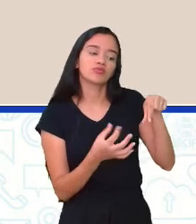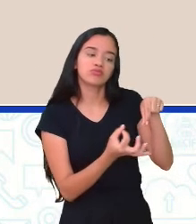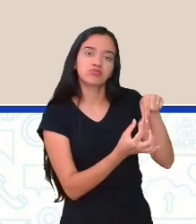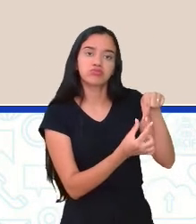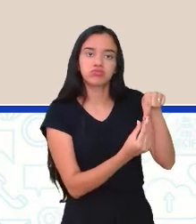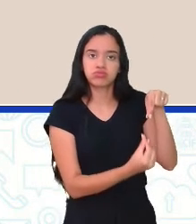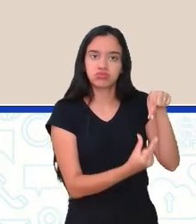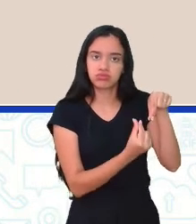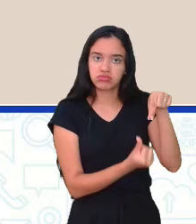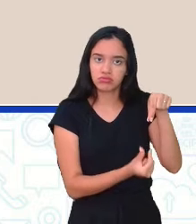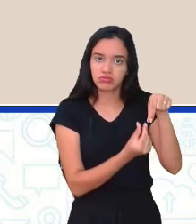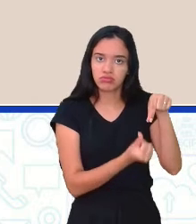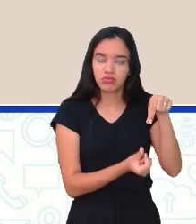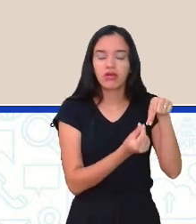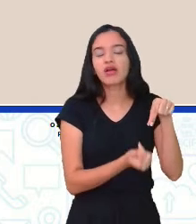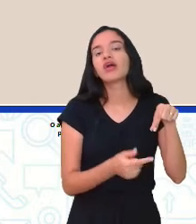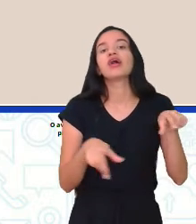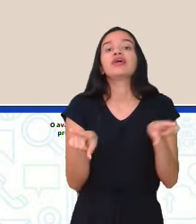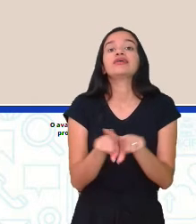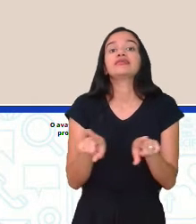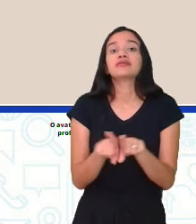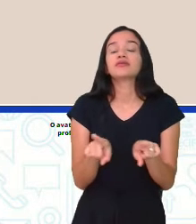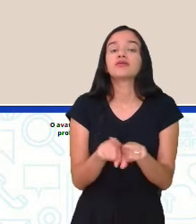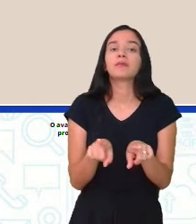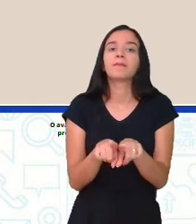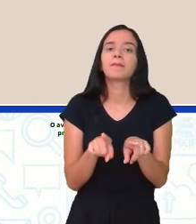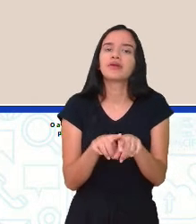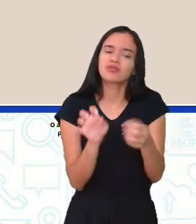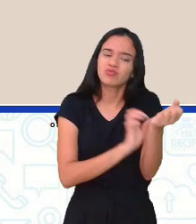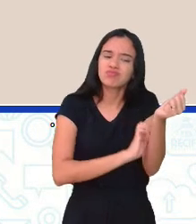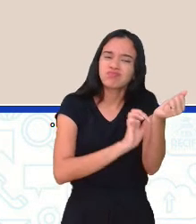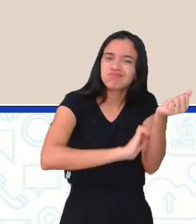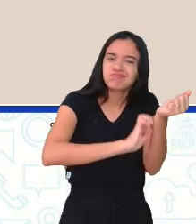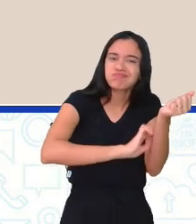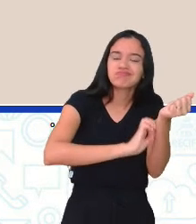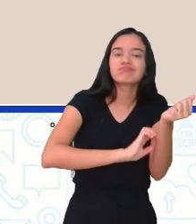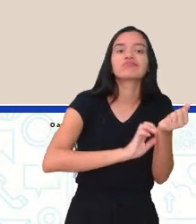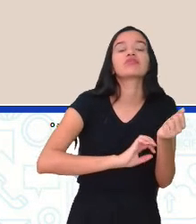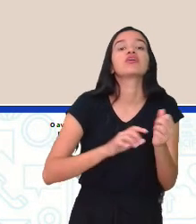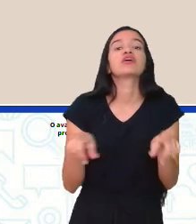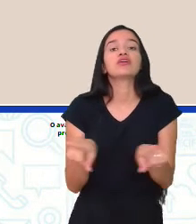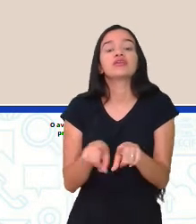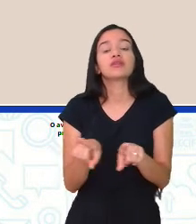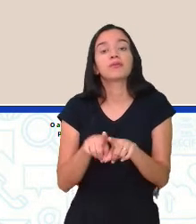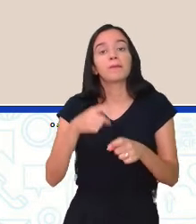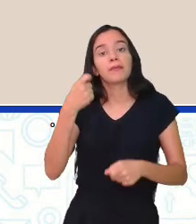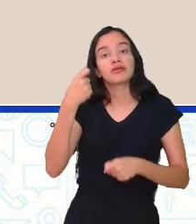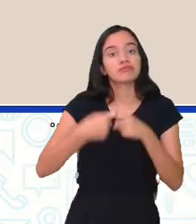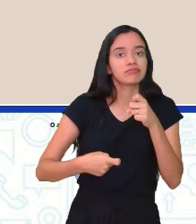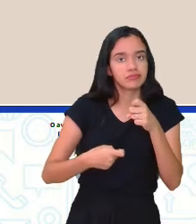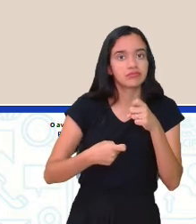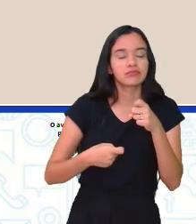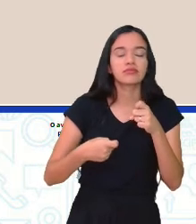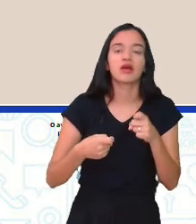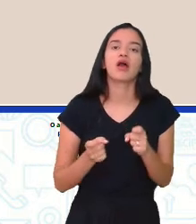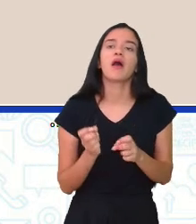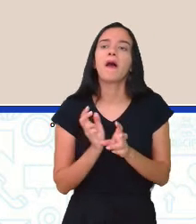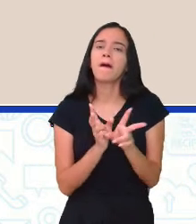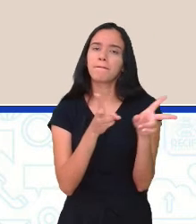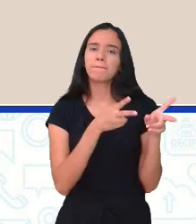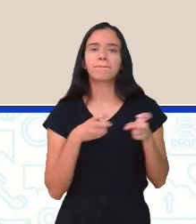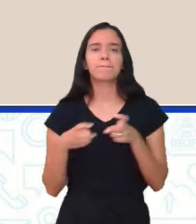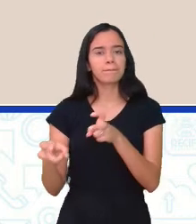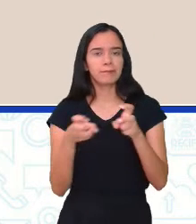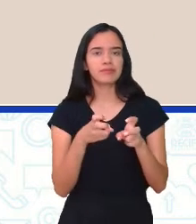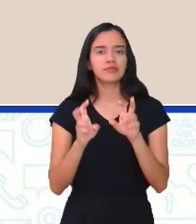colseira na região central, dor na região pélvica, e durante a relação sexual. Observem aí que elas já vão